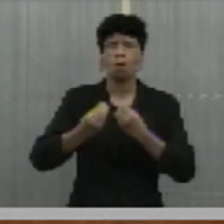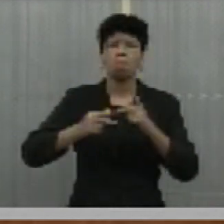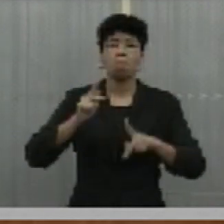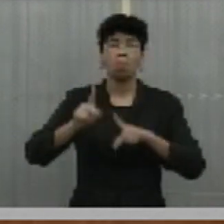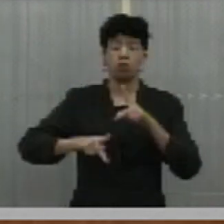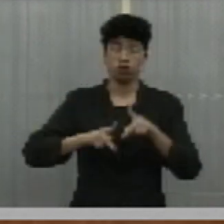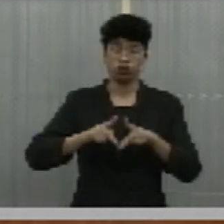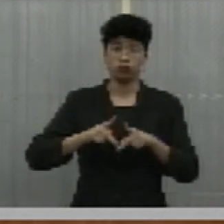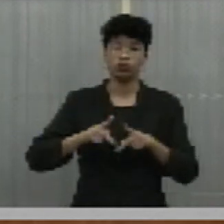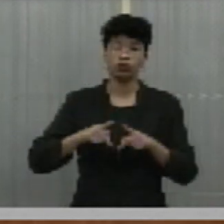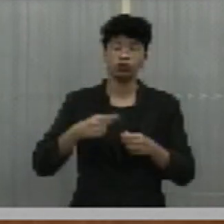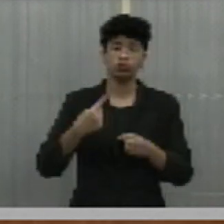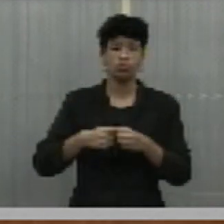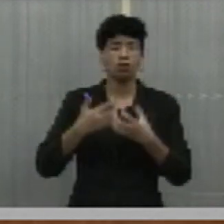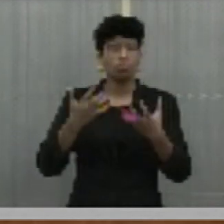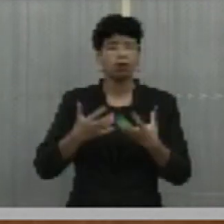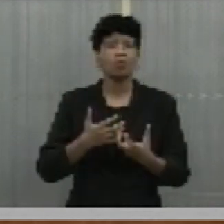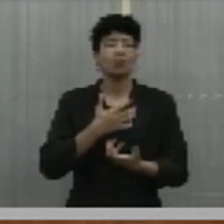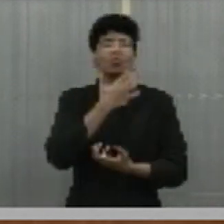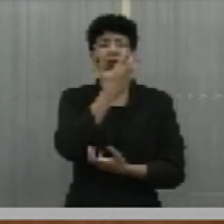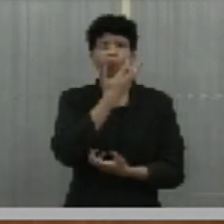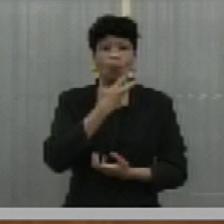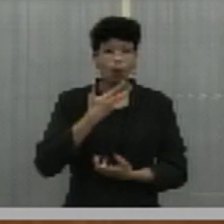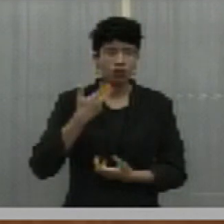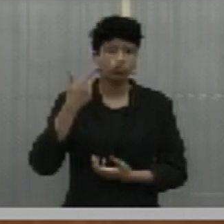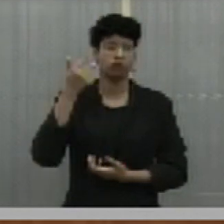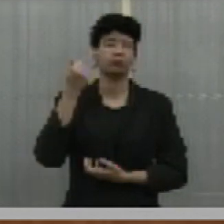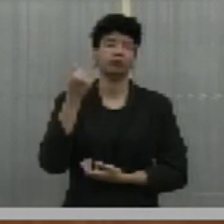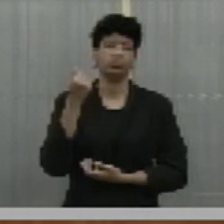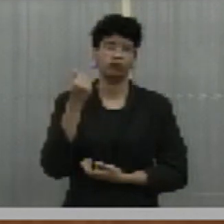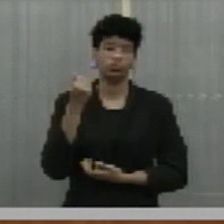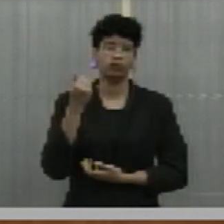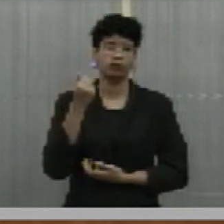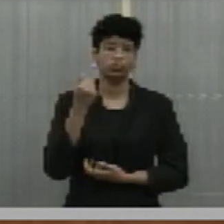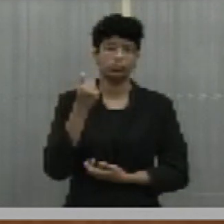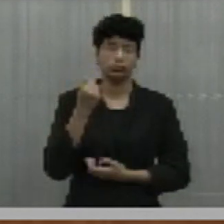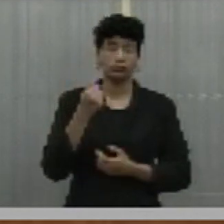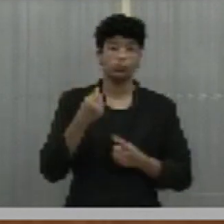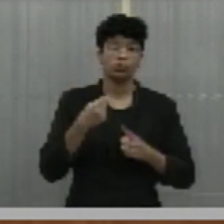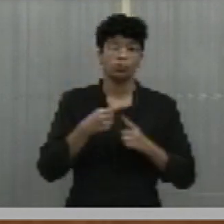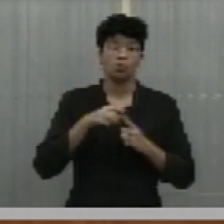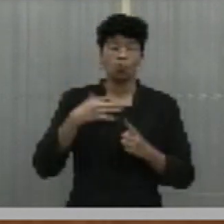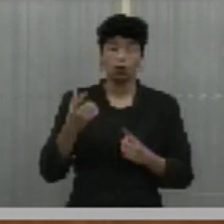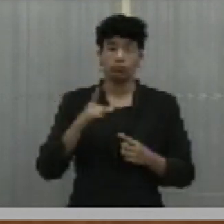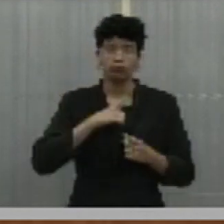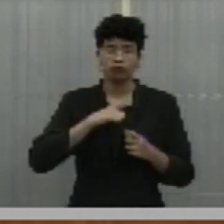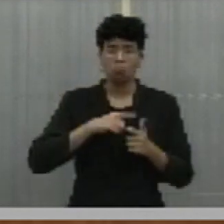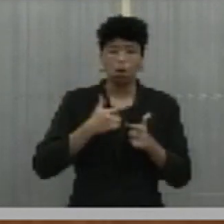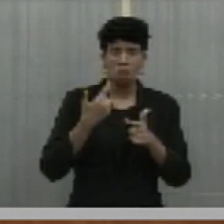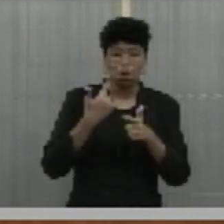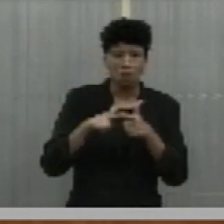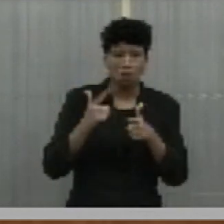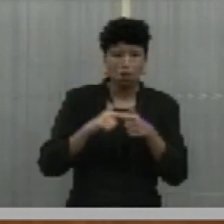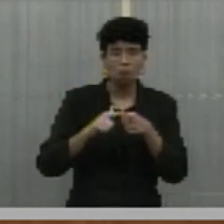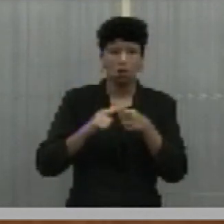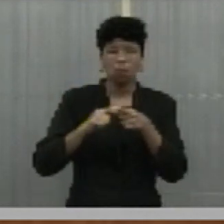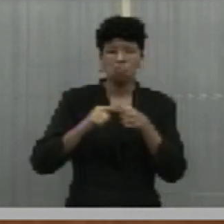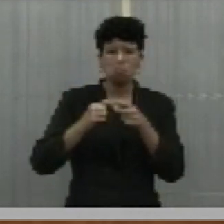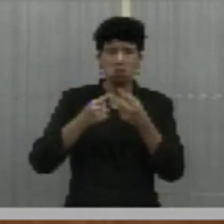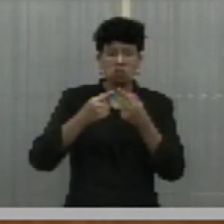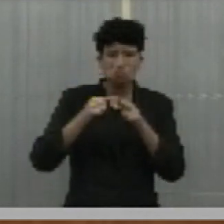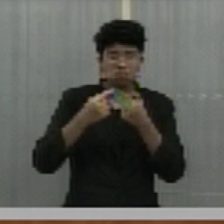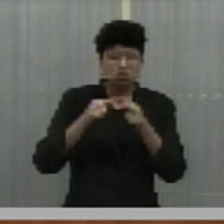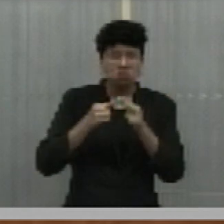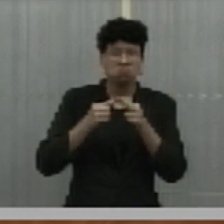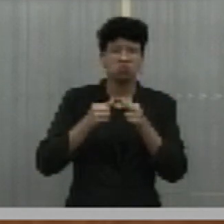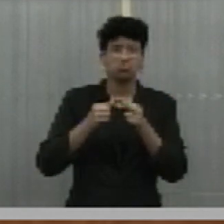do interior quer a energia regularizada, porque quando se tem gambiarra, nós temos ali a oscilação de